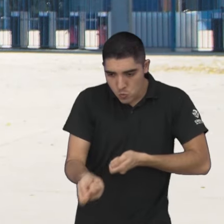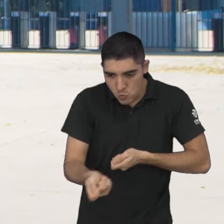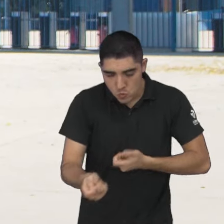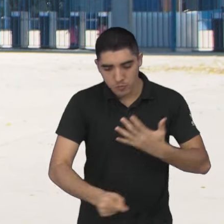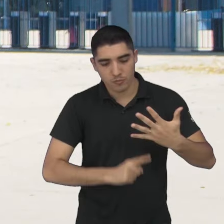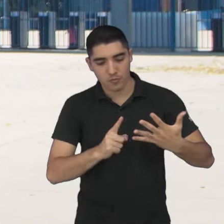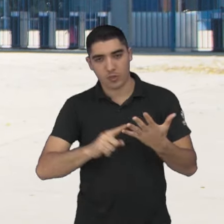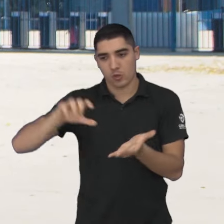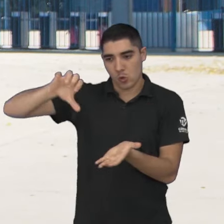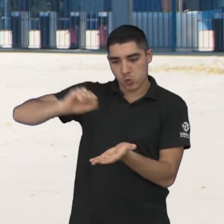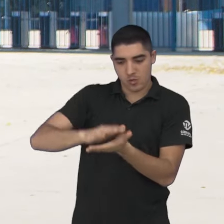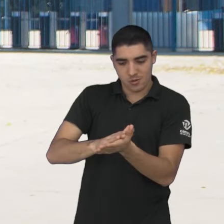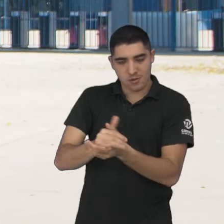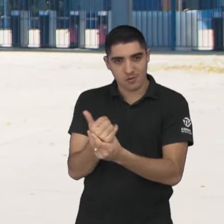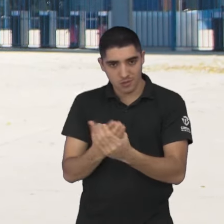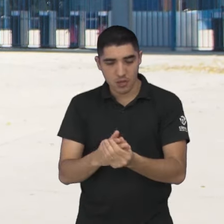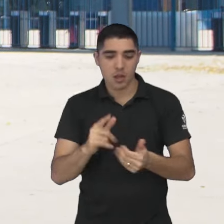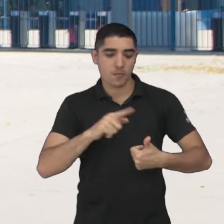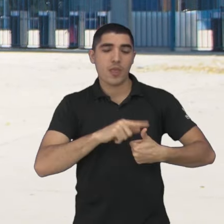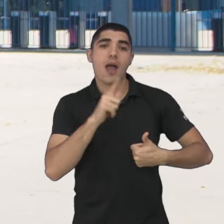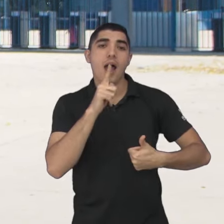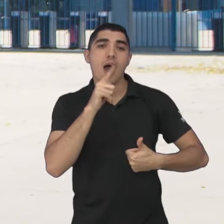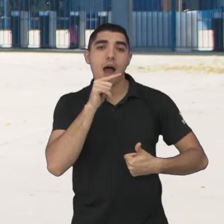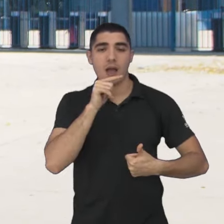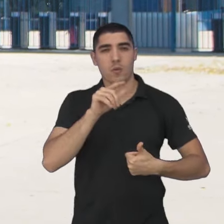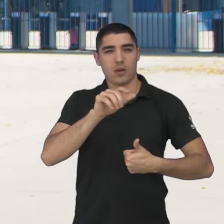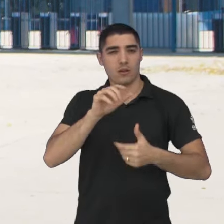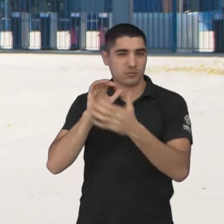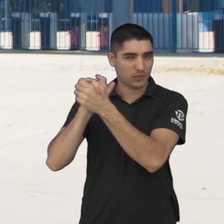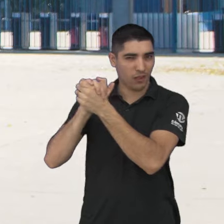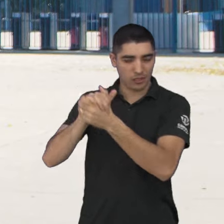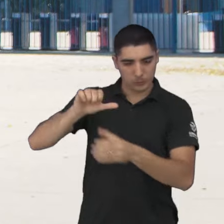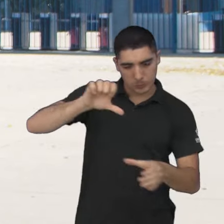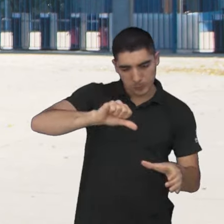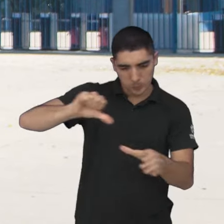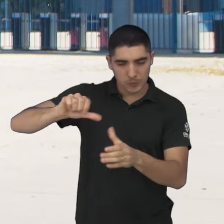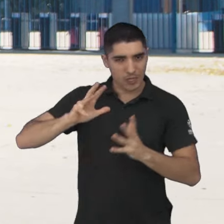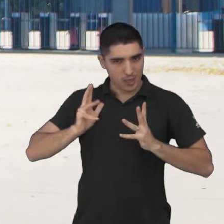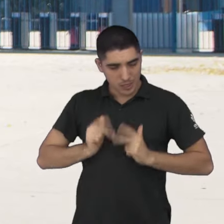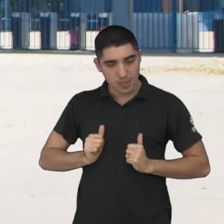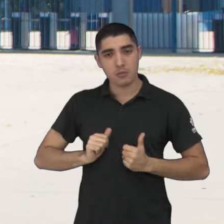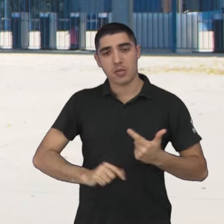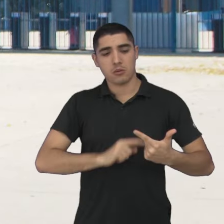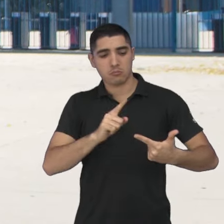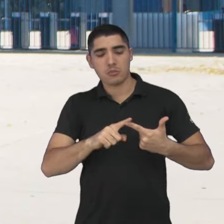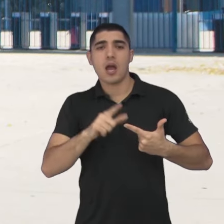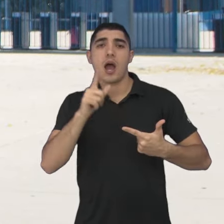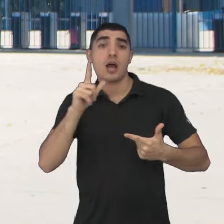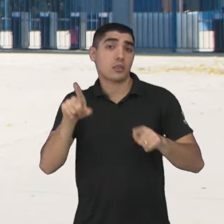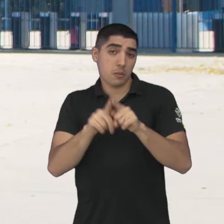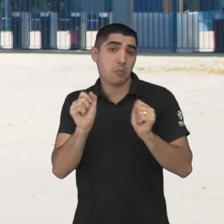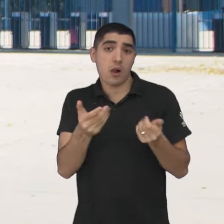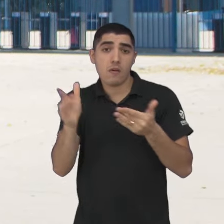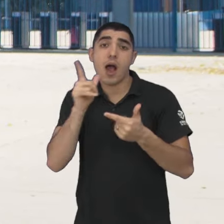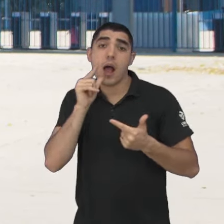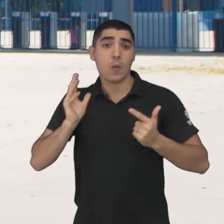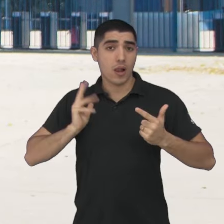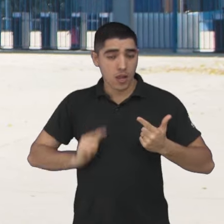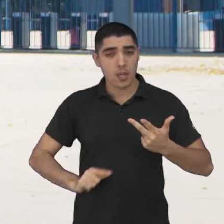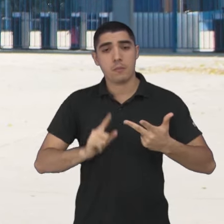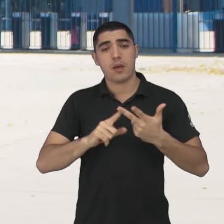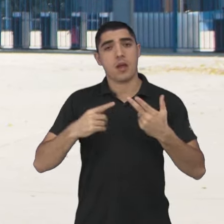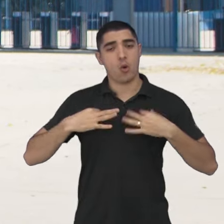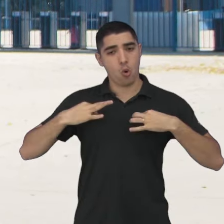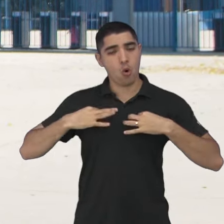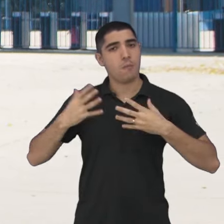detergente, água sanitária ou então produtos básicos do dia a dia, como água potável, roupa de cama